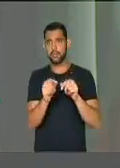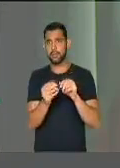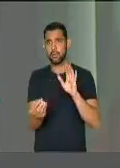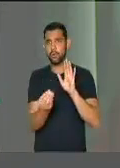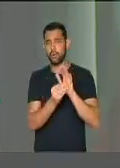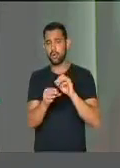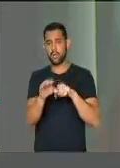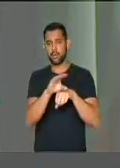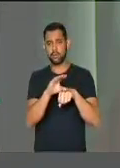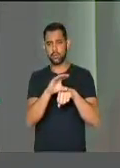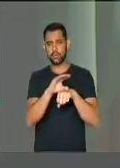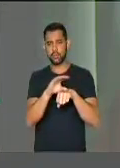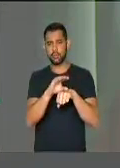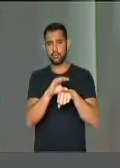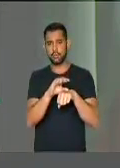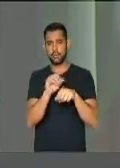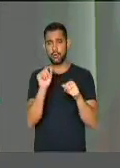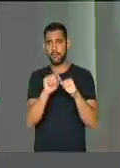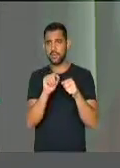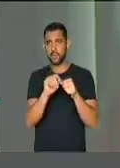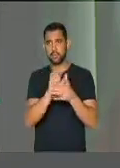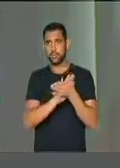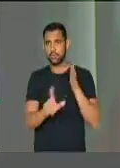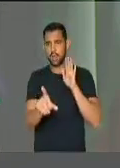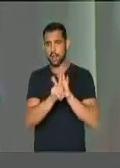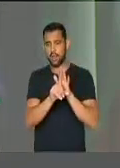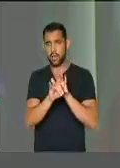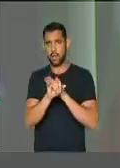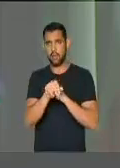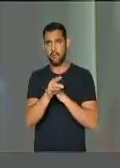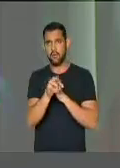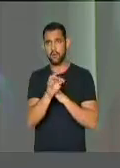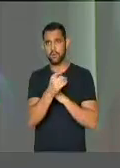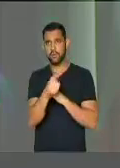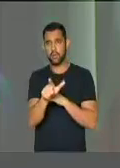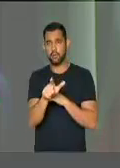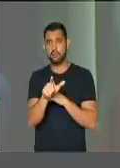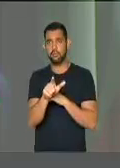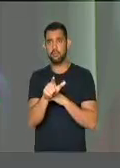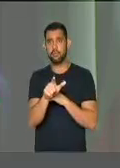cabe na Constituição. Então, façamos uma lei infra-constitucional